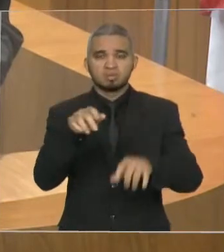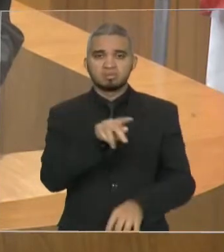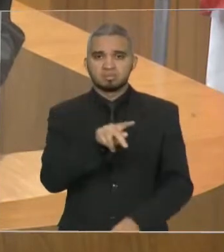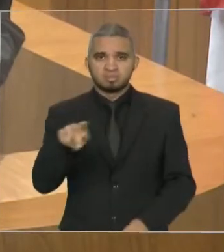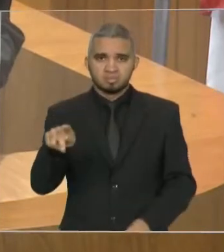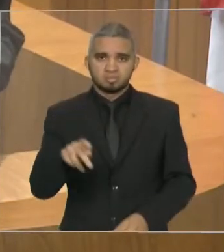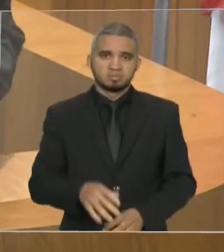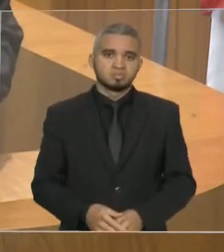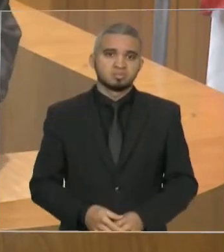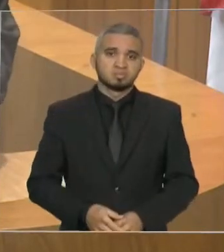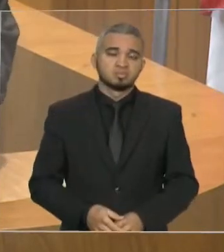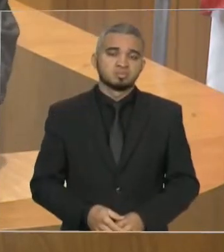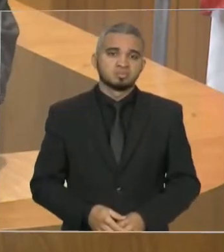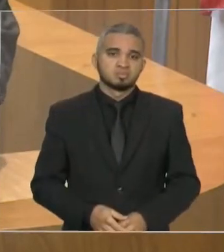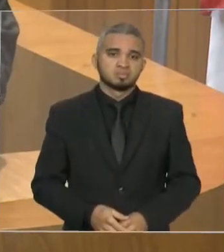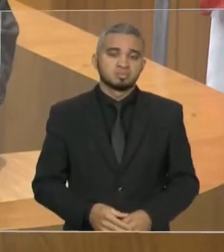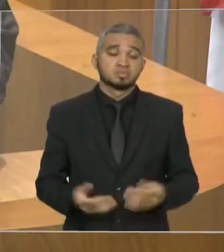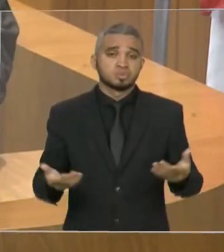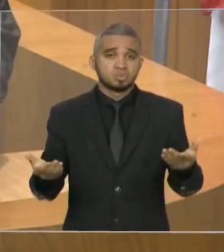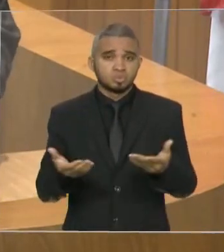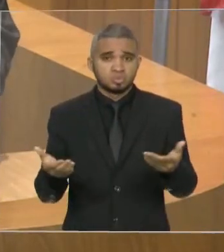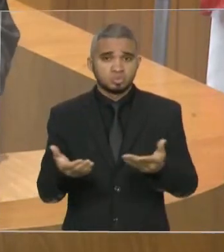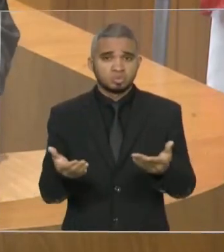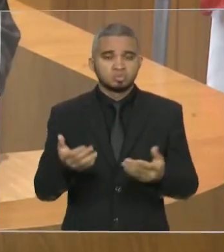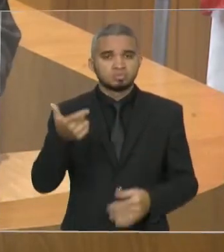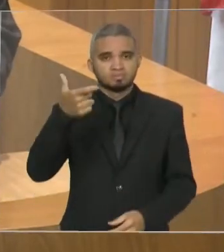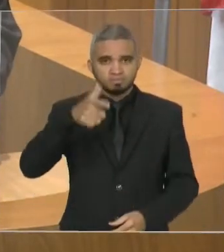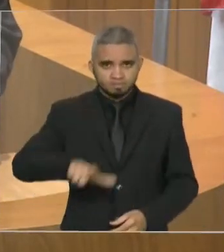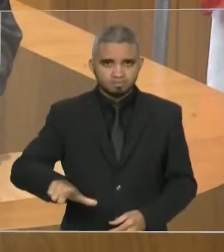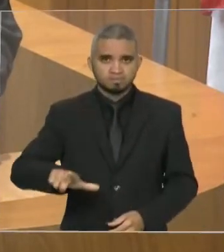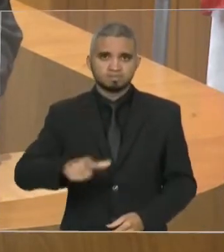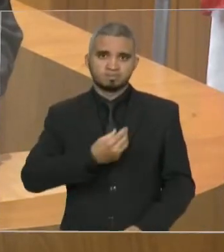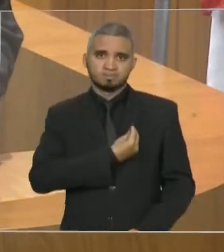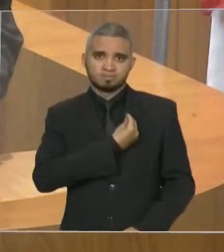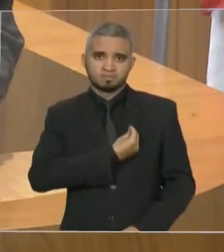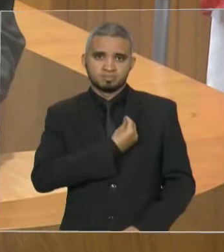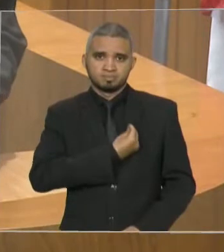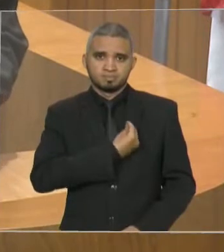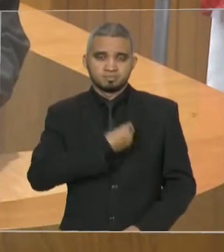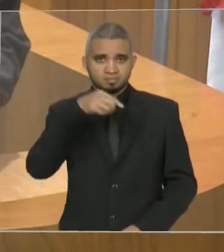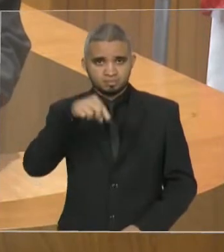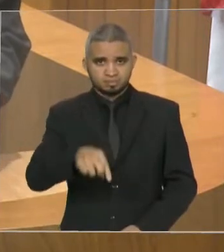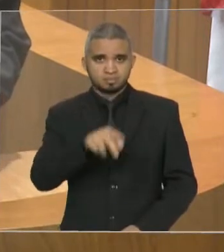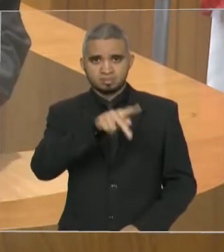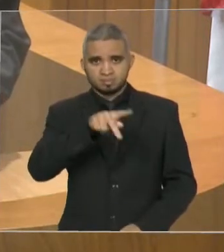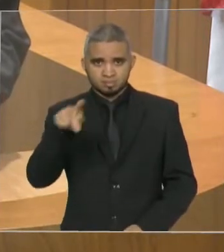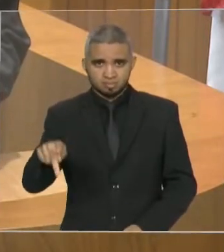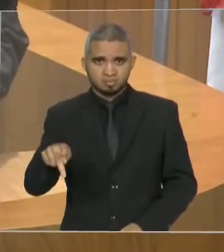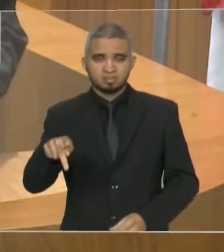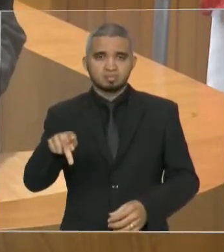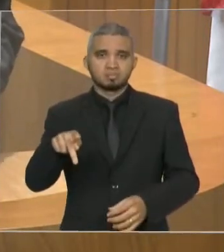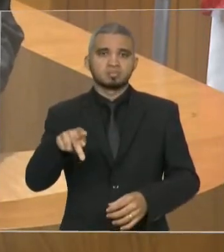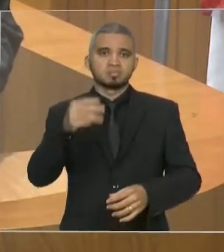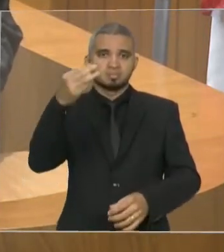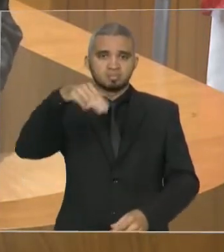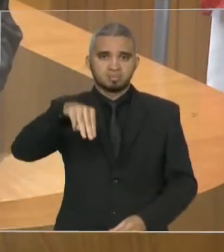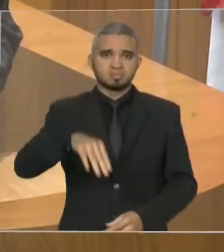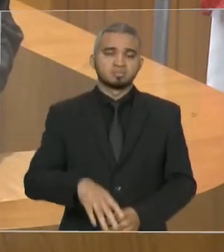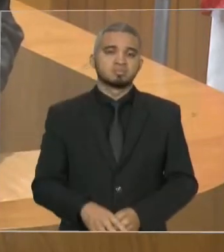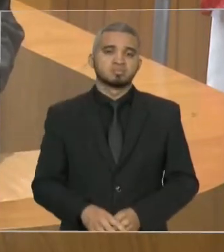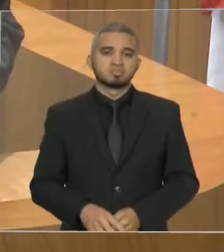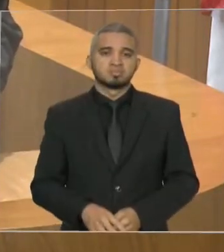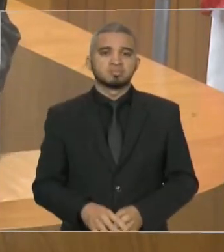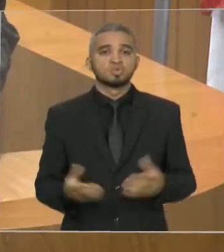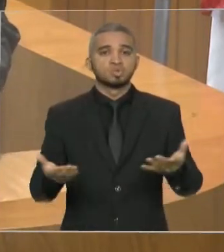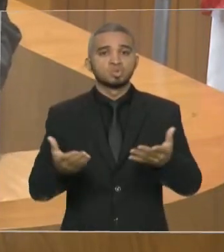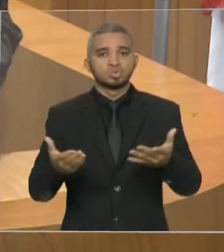hoje, mais uma vez, nós tivemos a presença nesta Casa dos Educadores do Maranhão, que vieram acompanhar